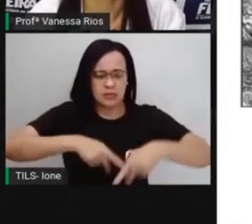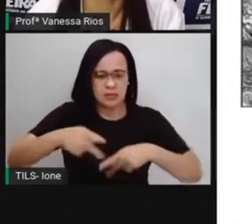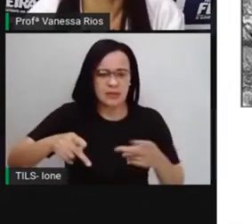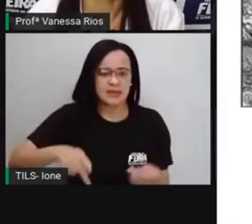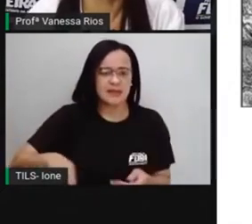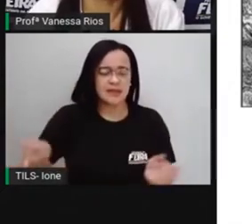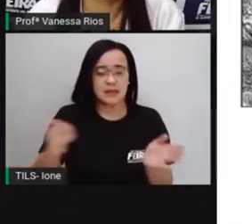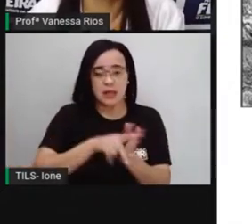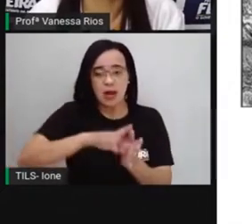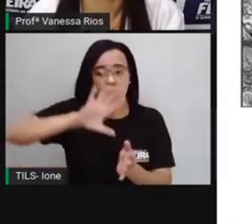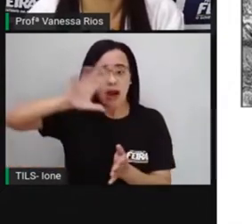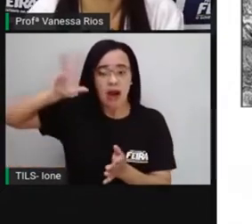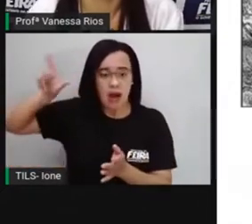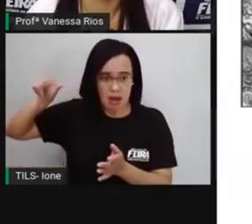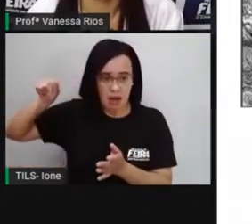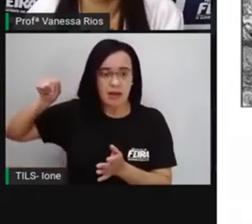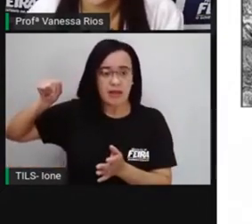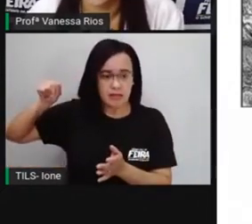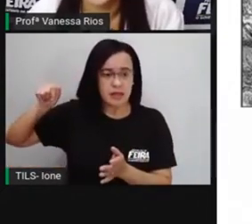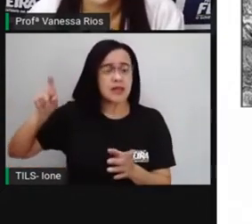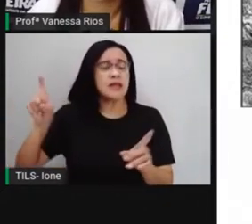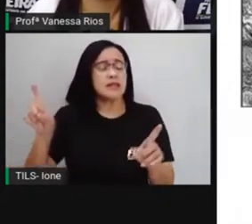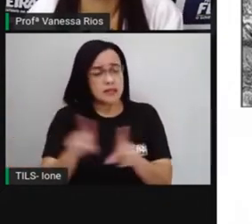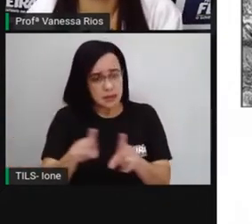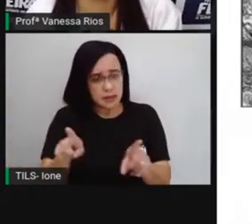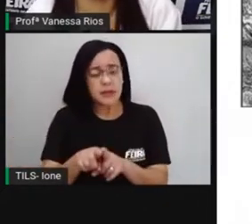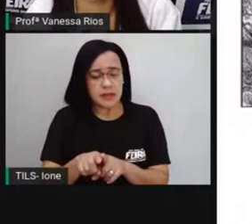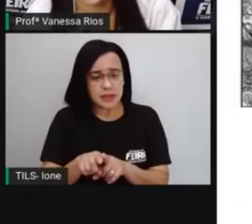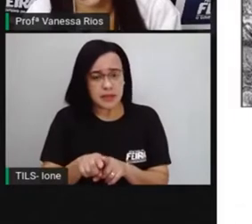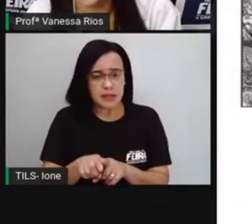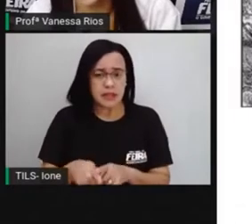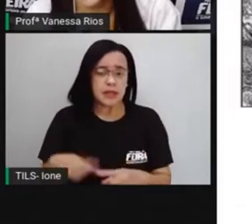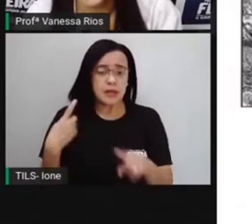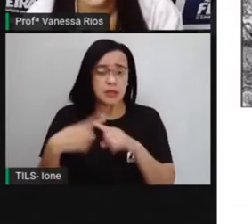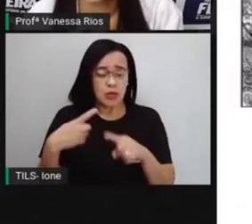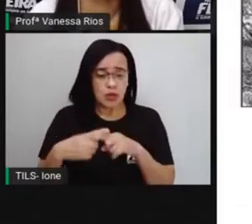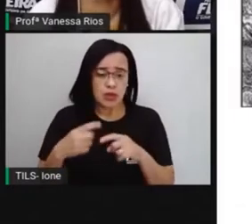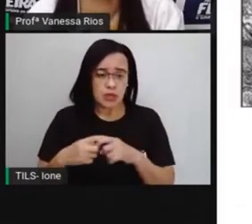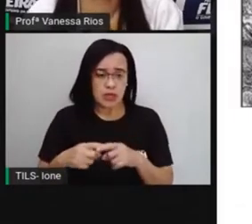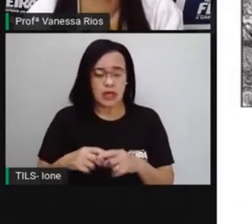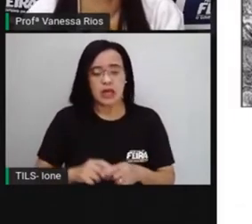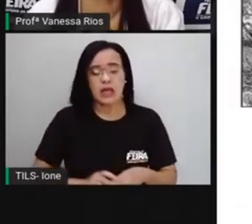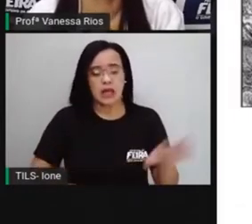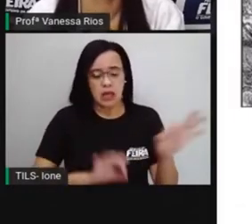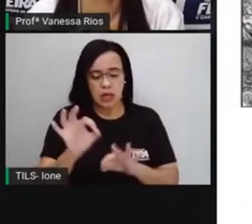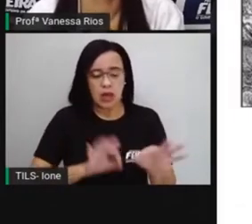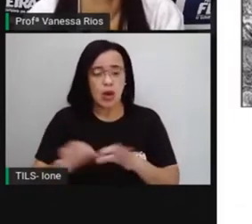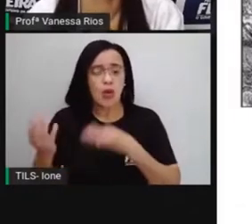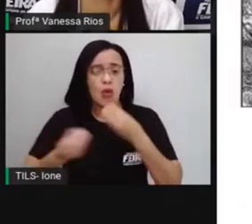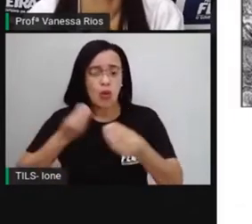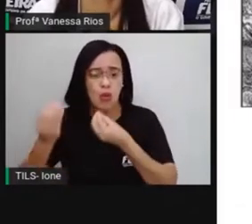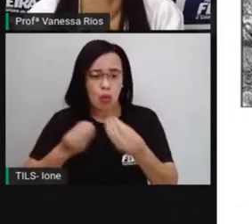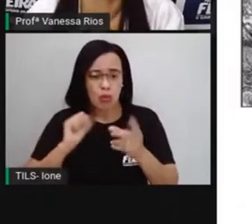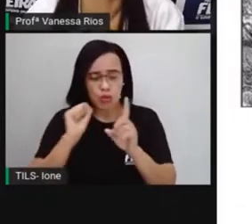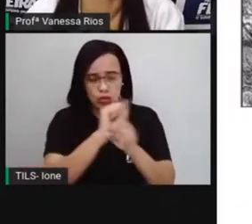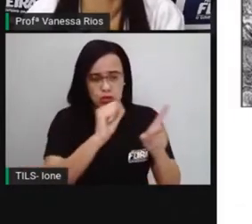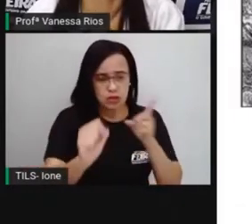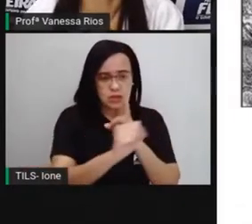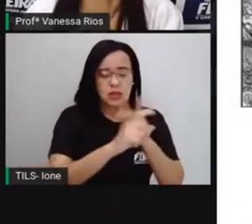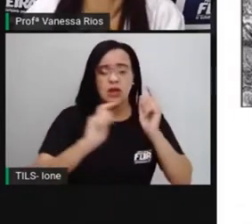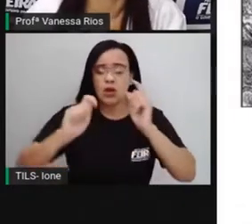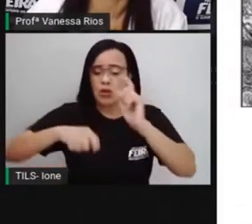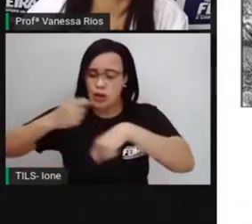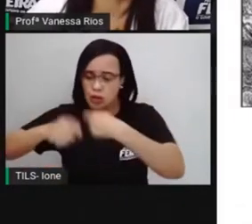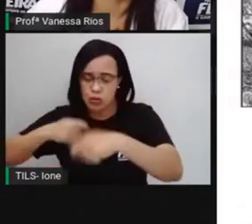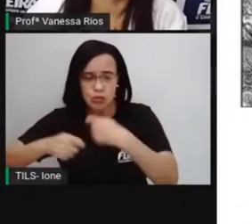organização política, econômica e social, a escravidão na África se desenvolveu aí